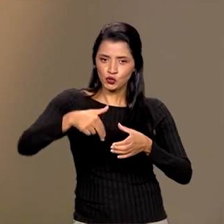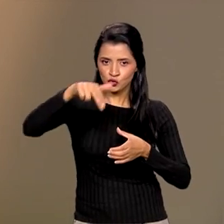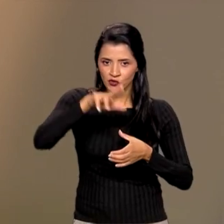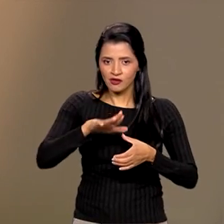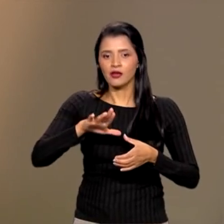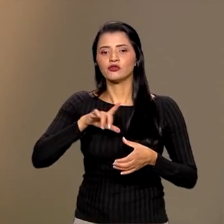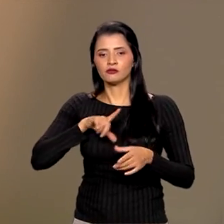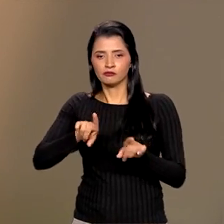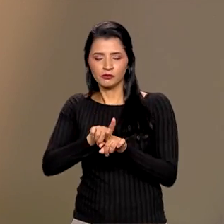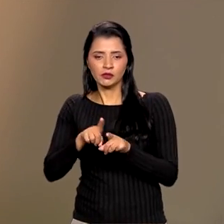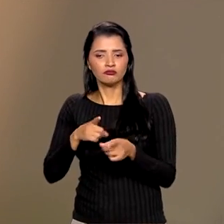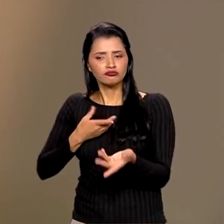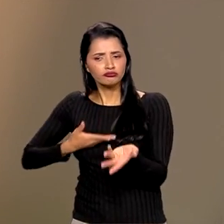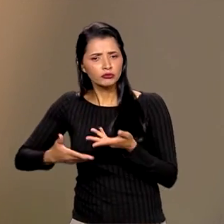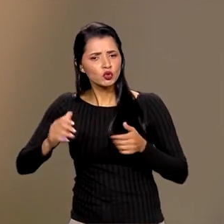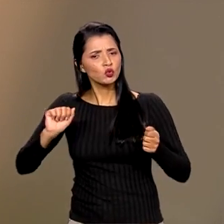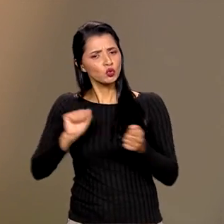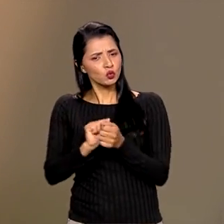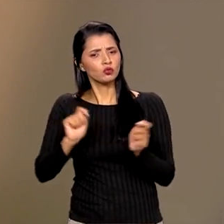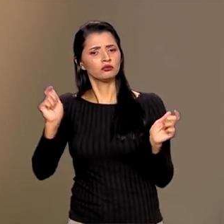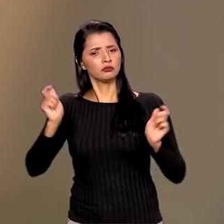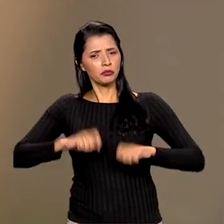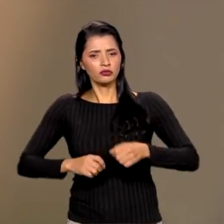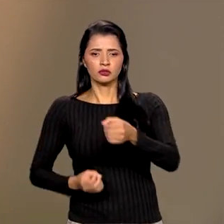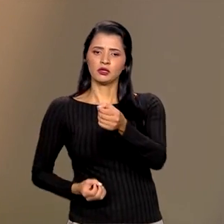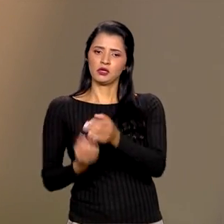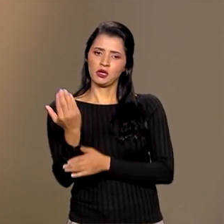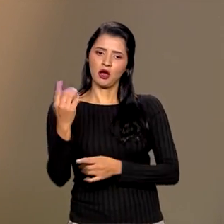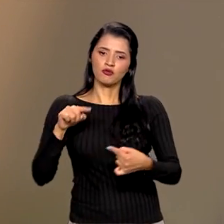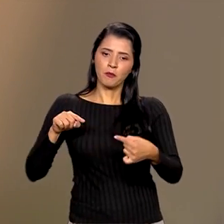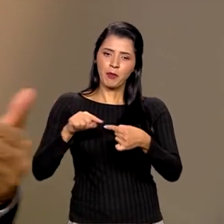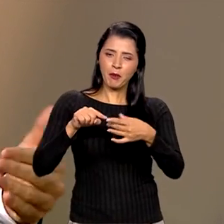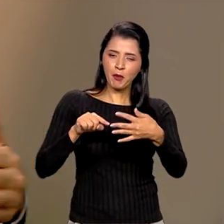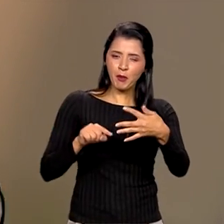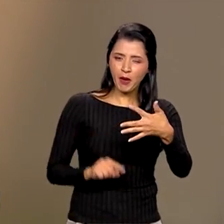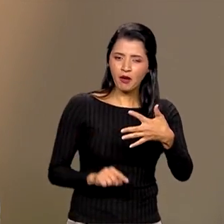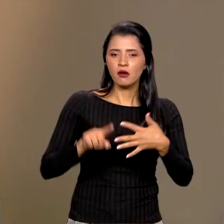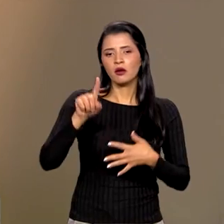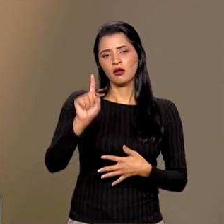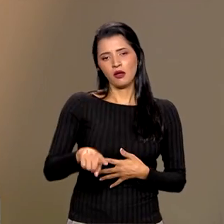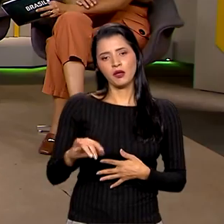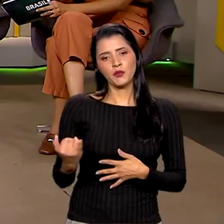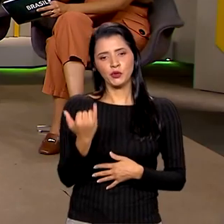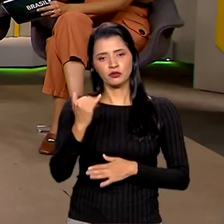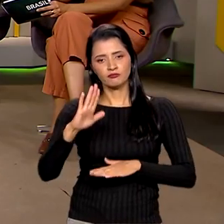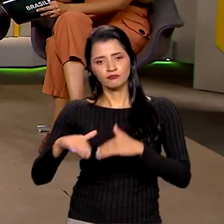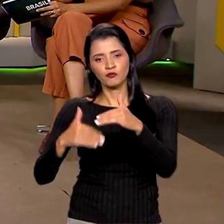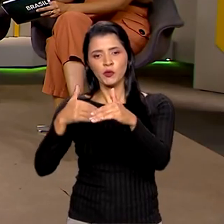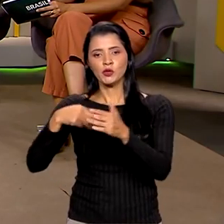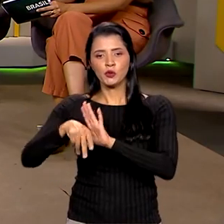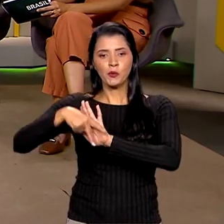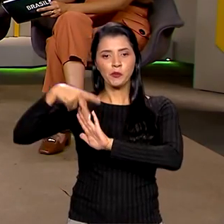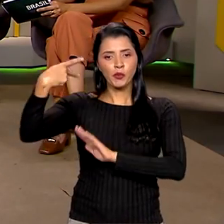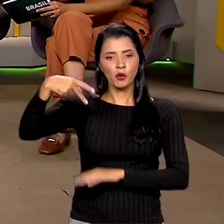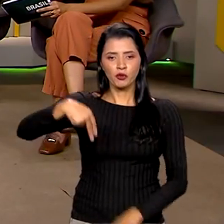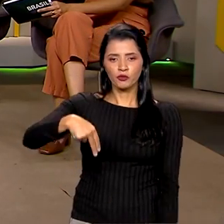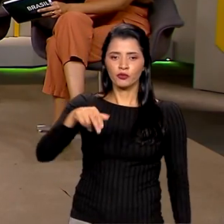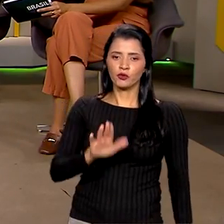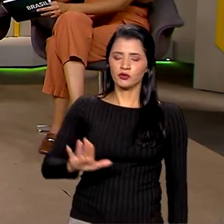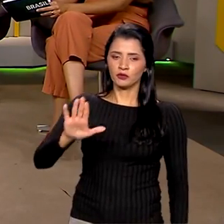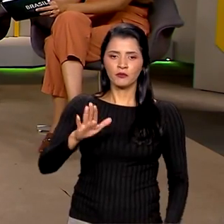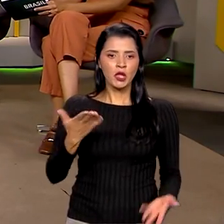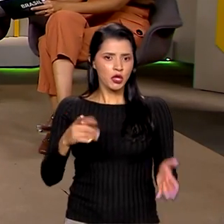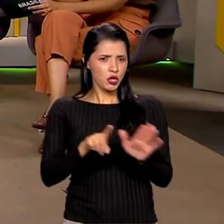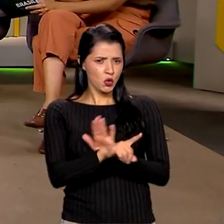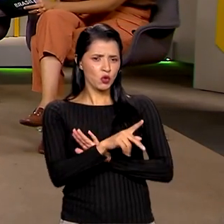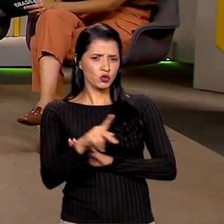juntos a gente possa justamente estabelecer essas metas que são importantes para o desenvolvimento do Nordeste. E o vice-presidente Alckmin, hoje no